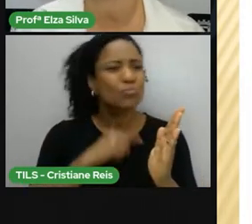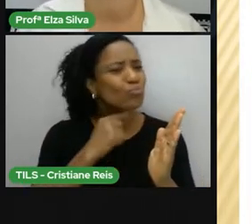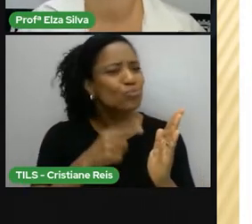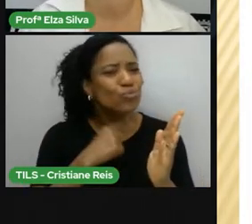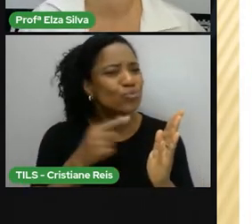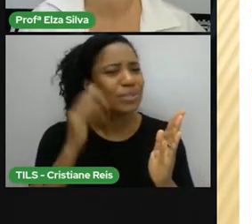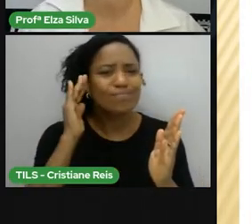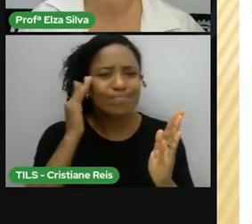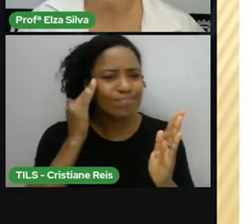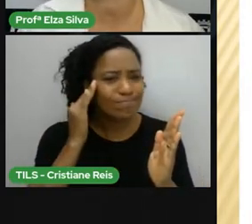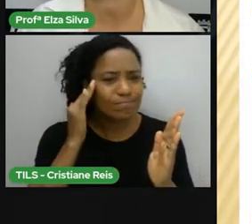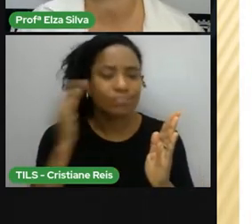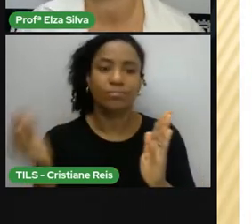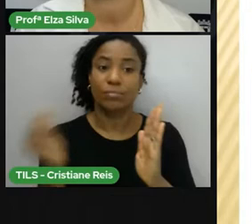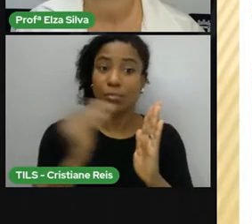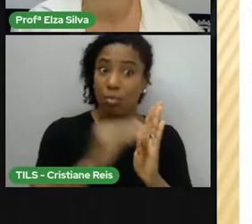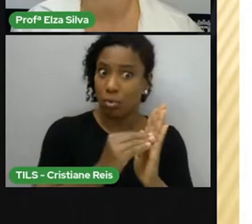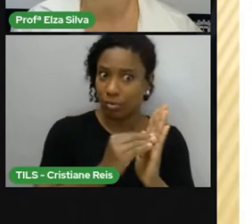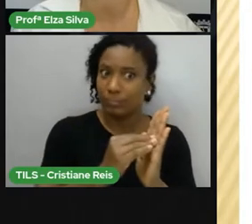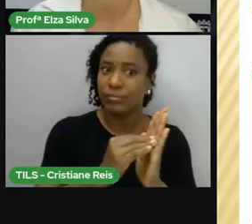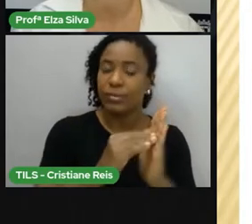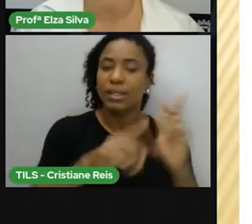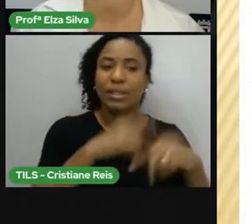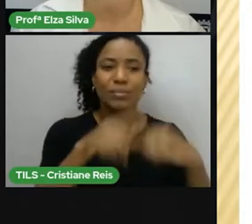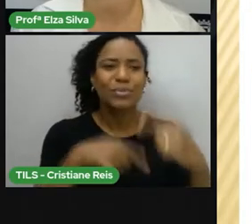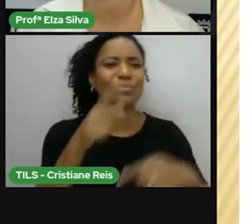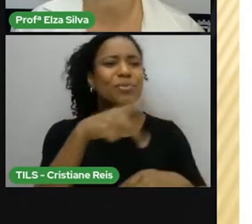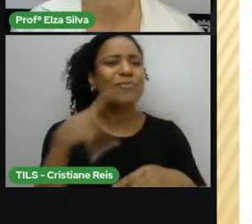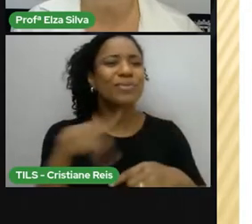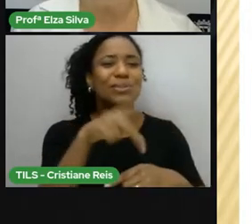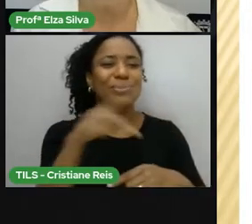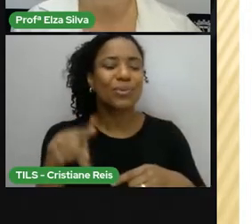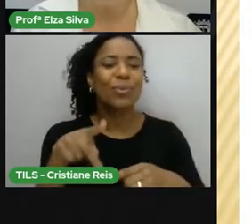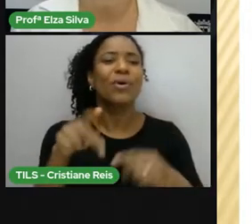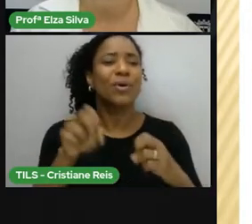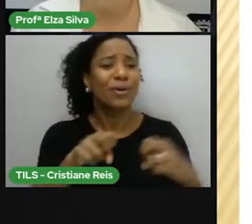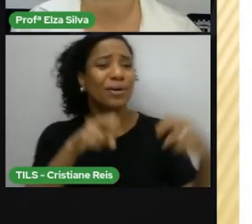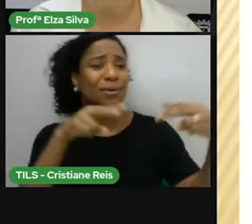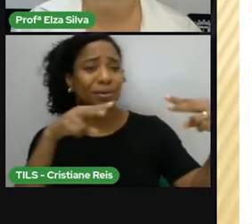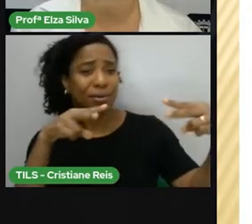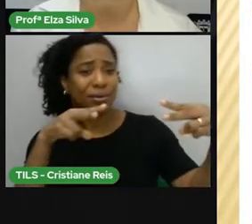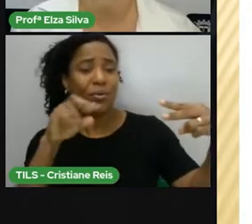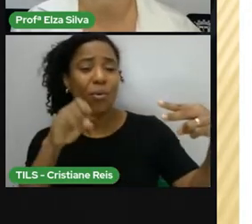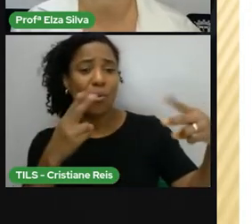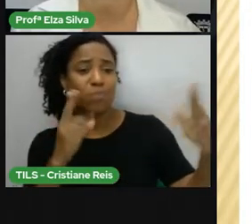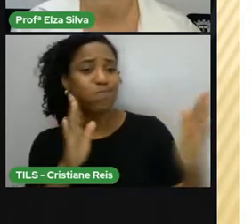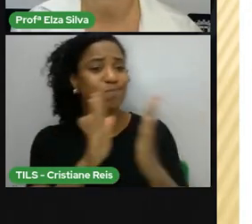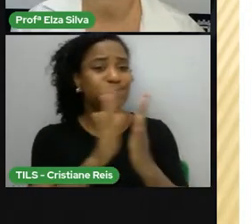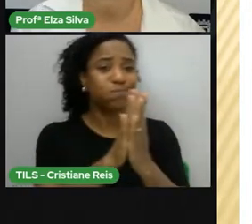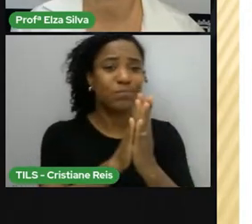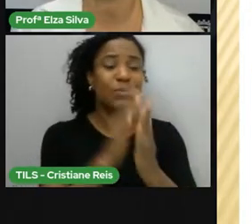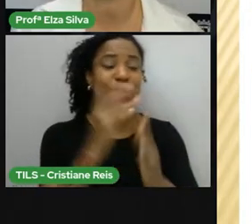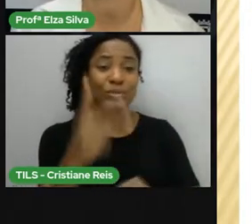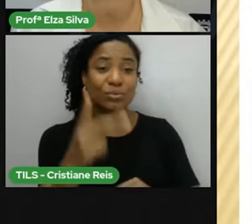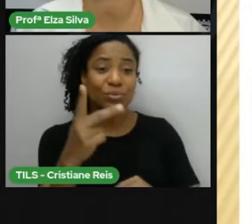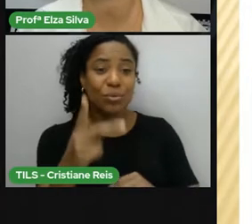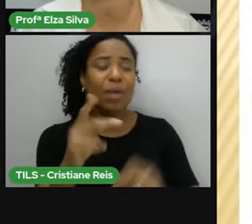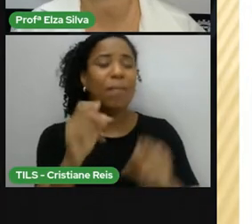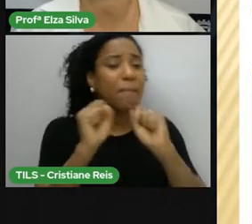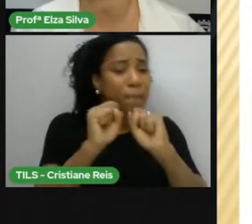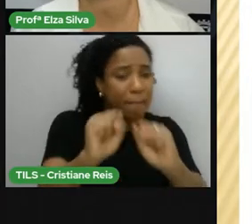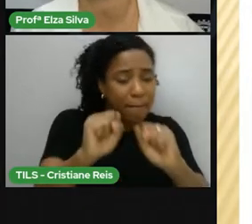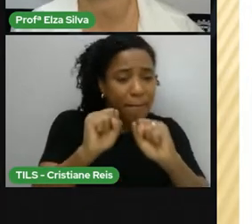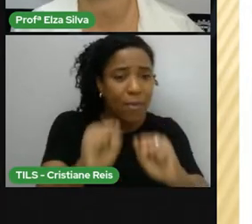oportunidade que você tiver com a sua professora ou seu professor da escola onde você estuda, você pode